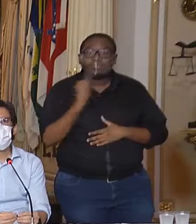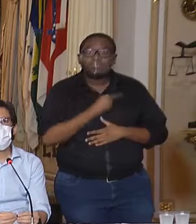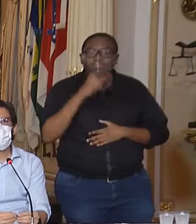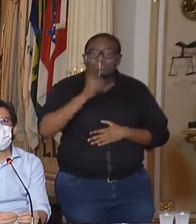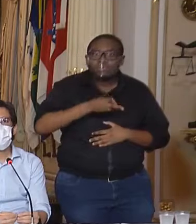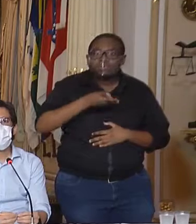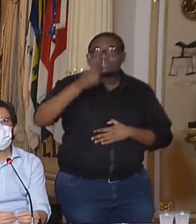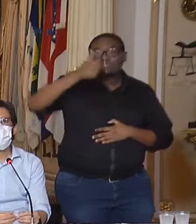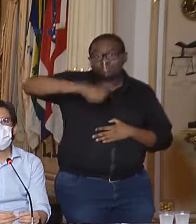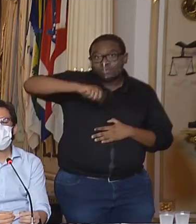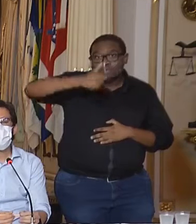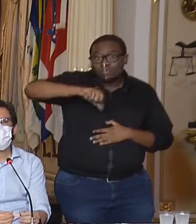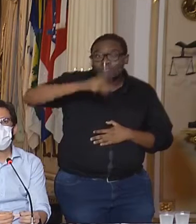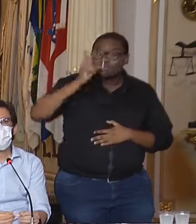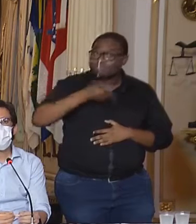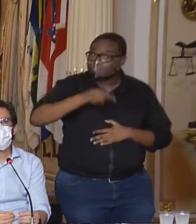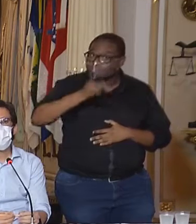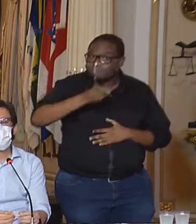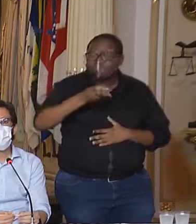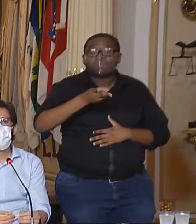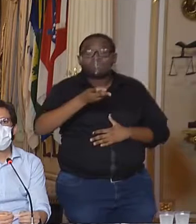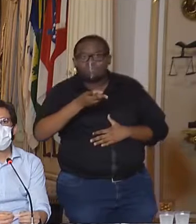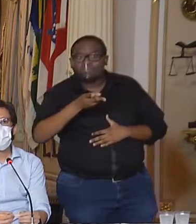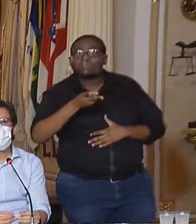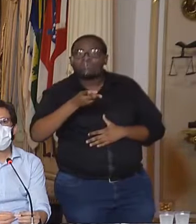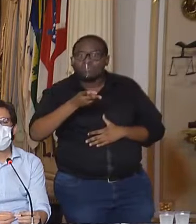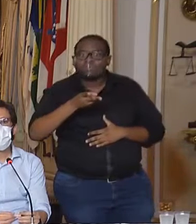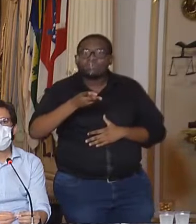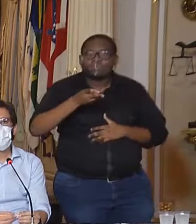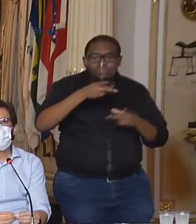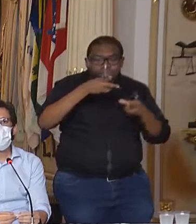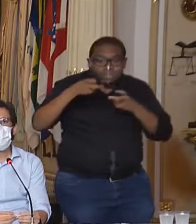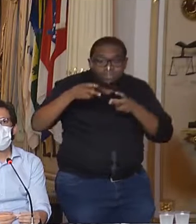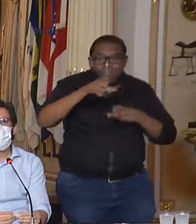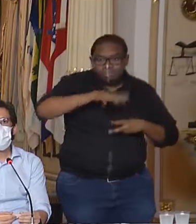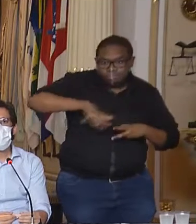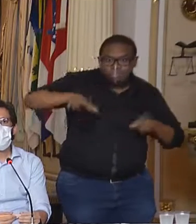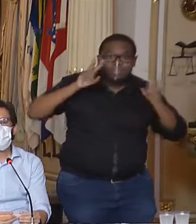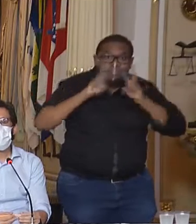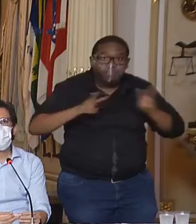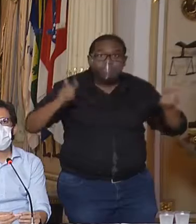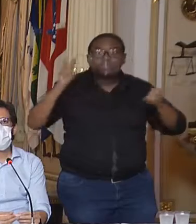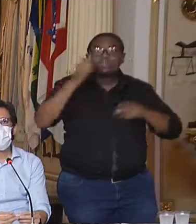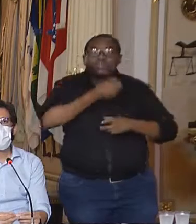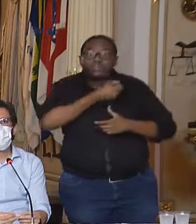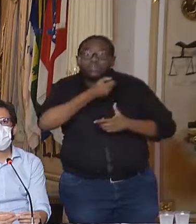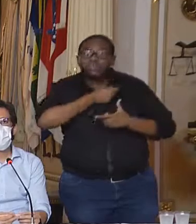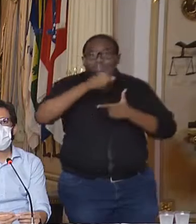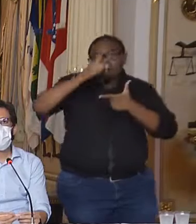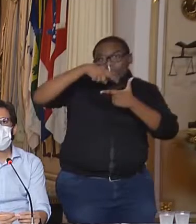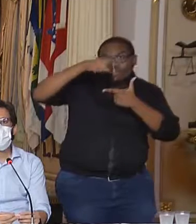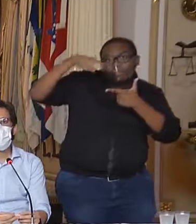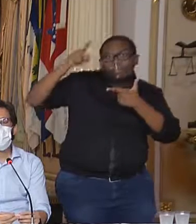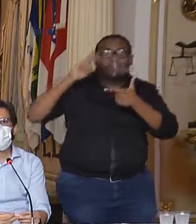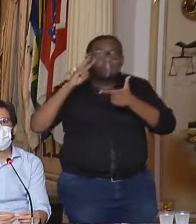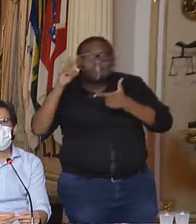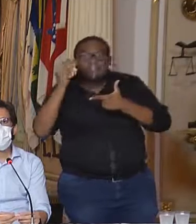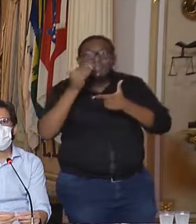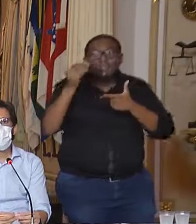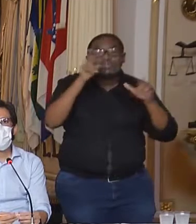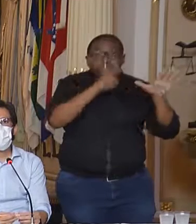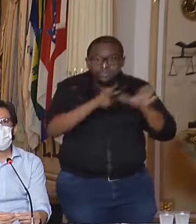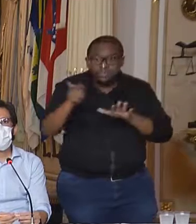avaliando continuamente os cenários epidemiológicos, os dados, olhando sempre para as semanas